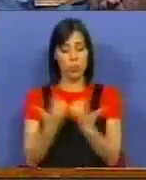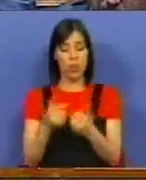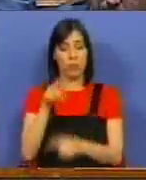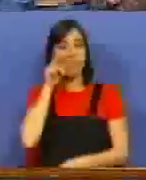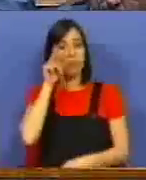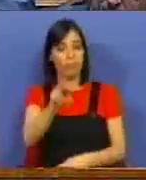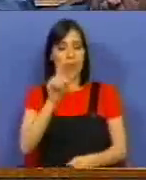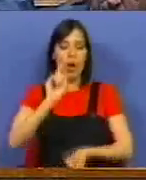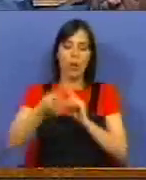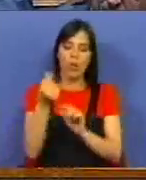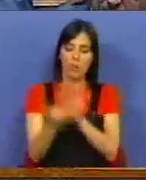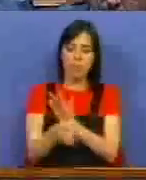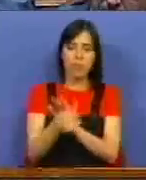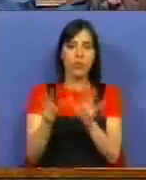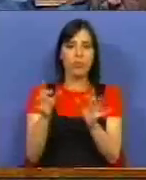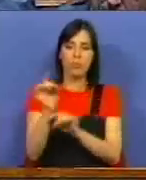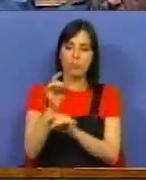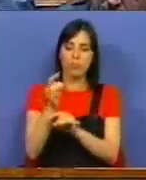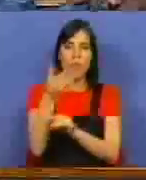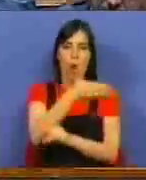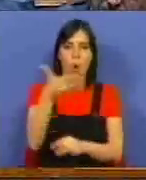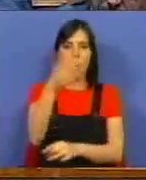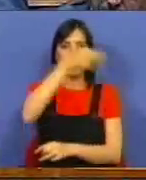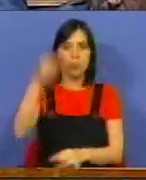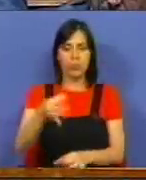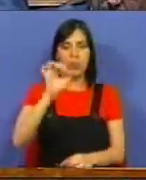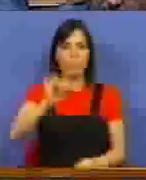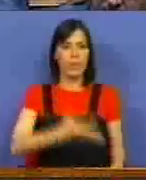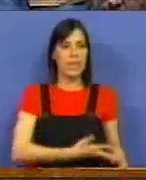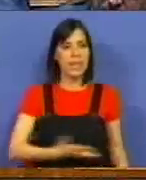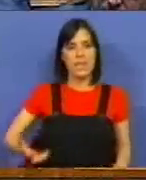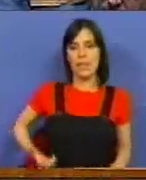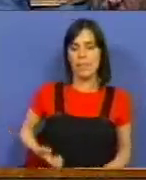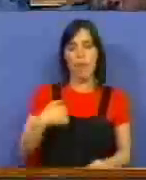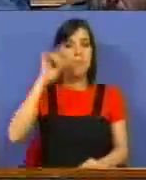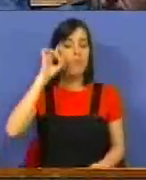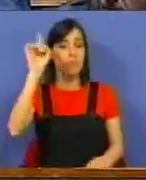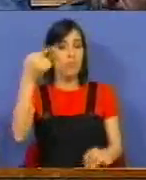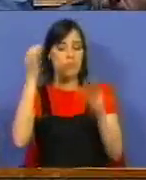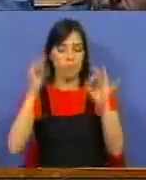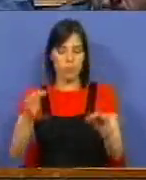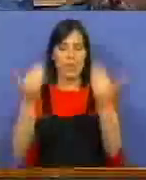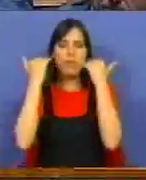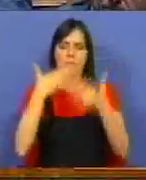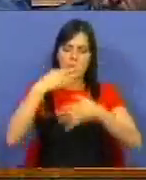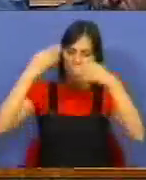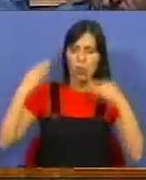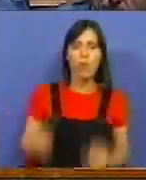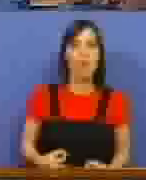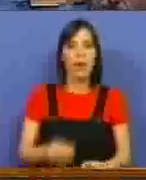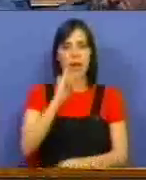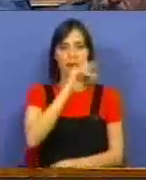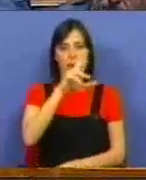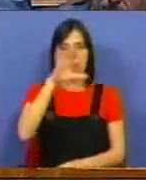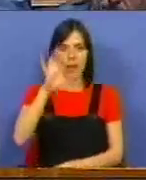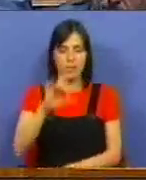projeção do fundo monetário de 11% de desempregados, como temos o conhecimento de dados concretos, que o